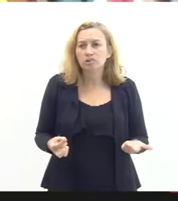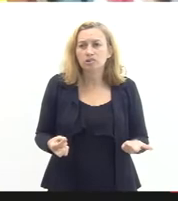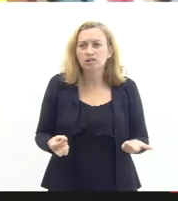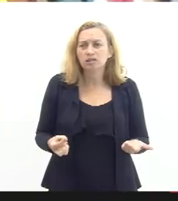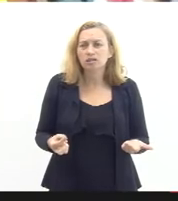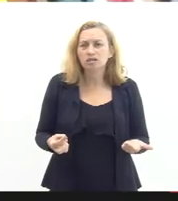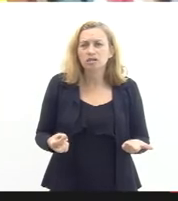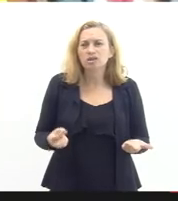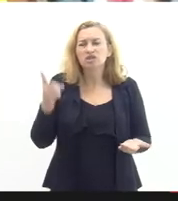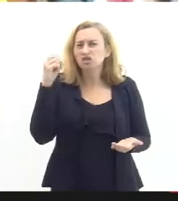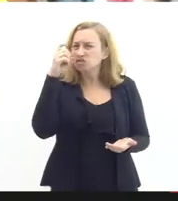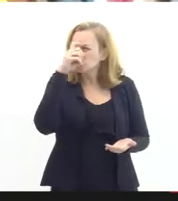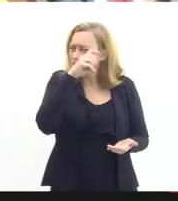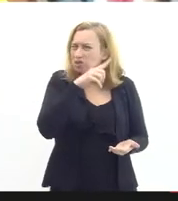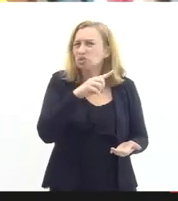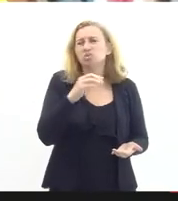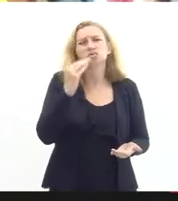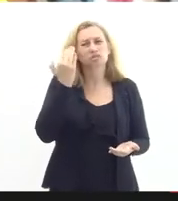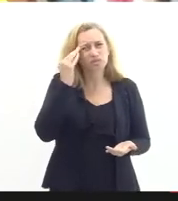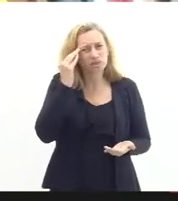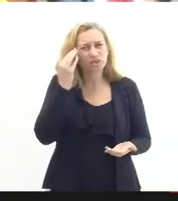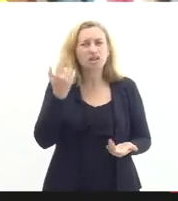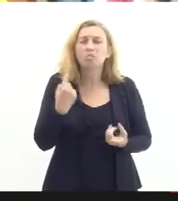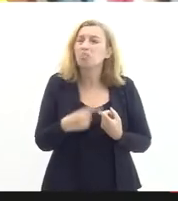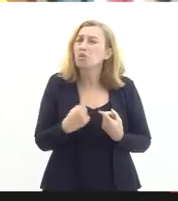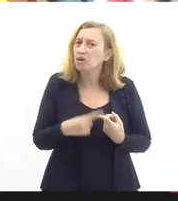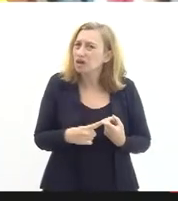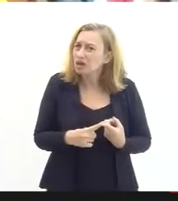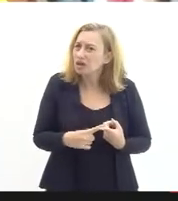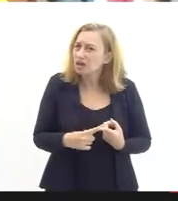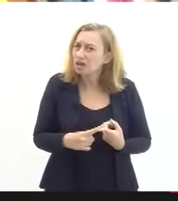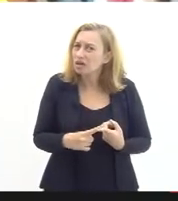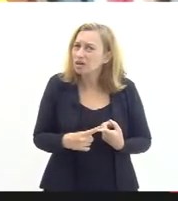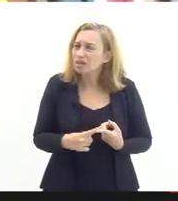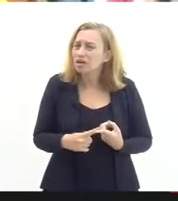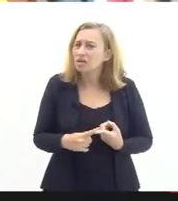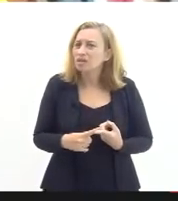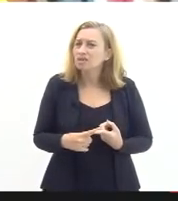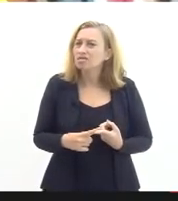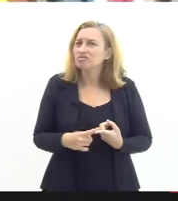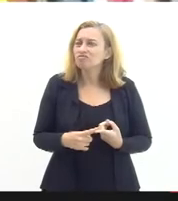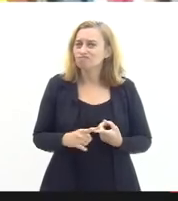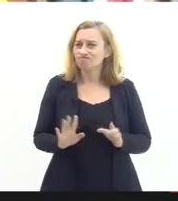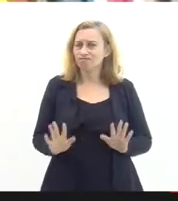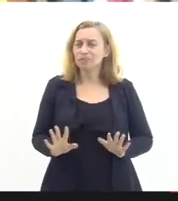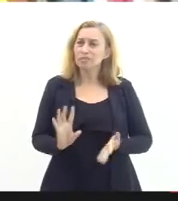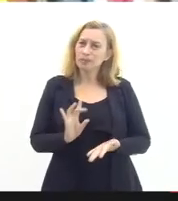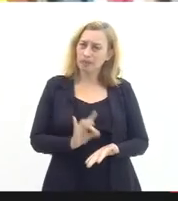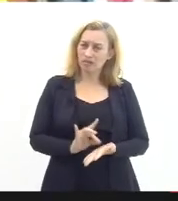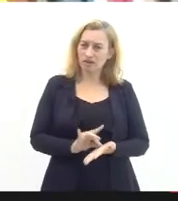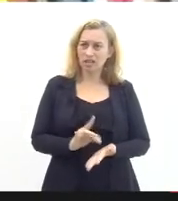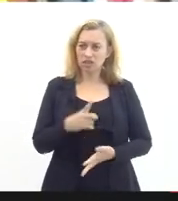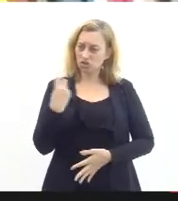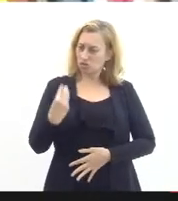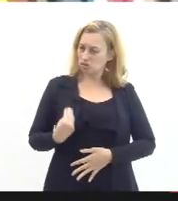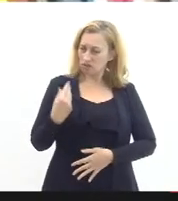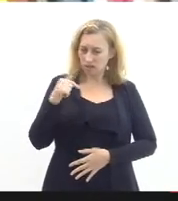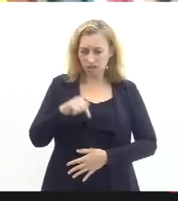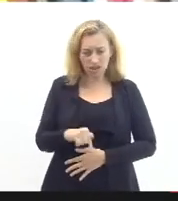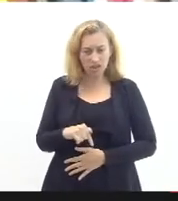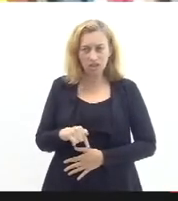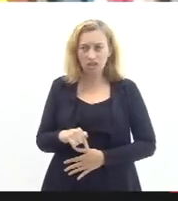difícil de entender porque na verdade nós não estamos todos aqui e todas